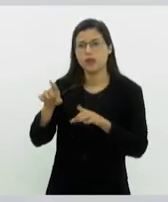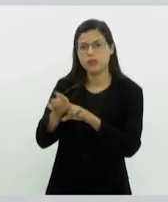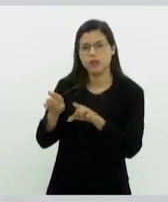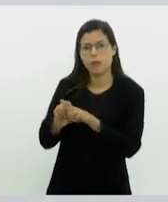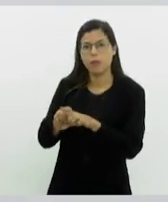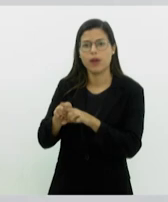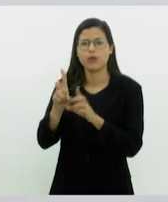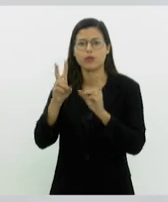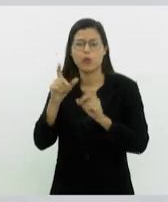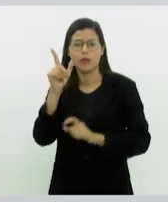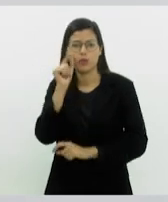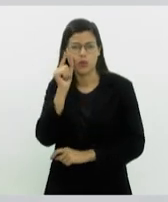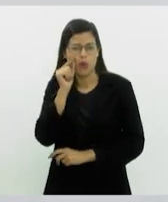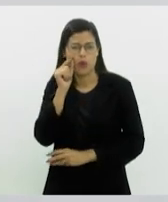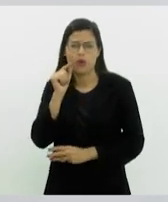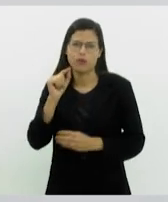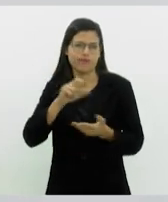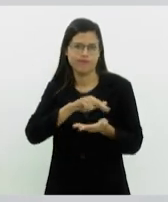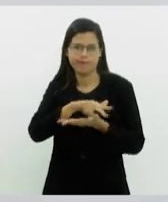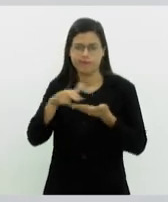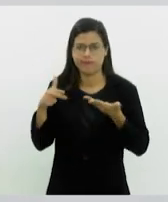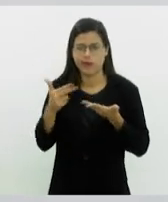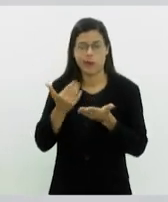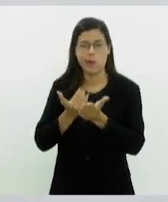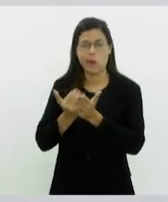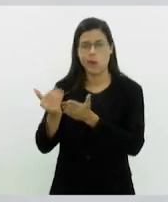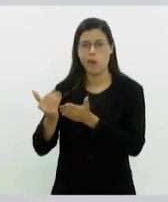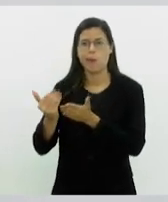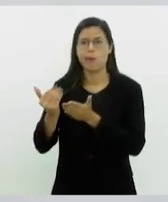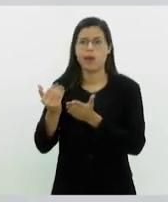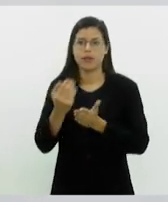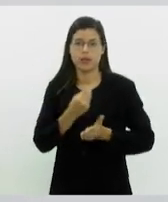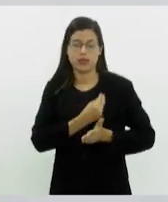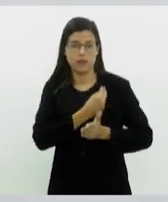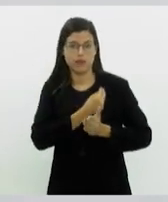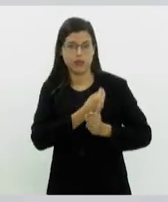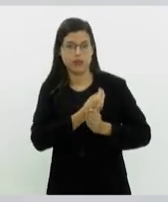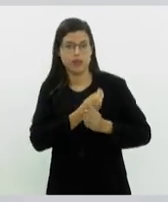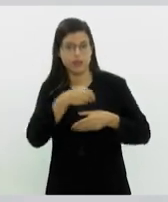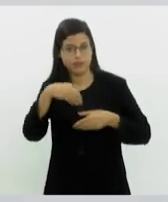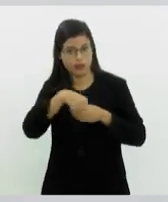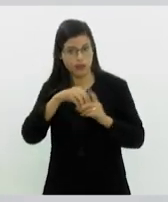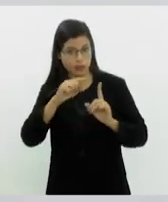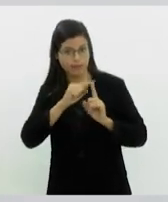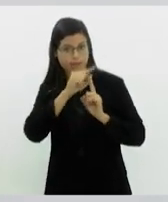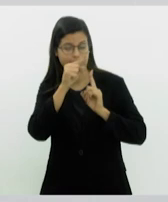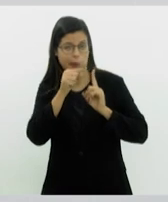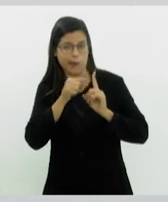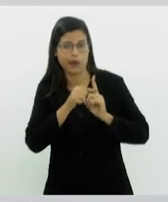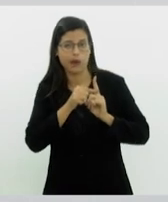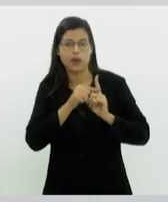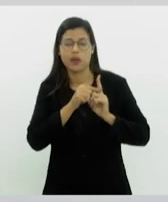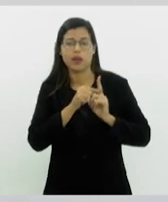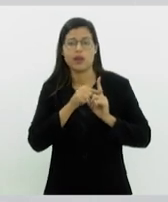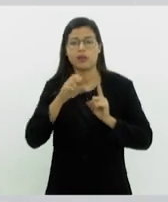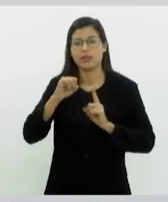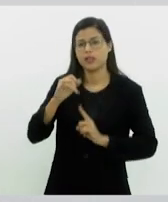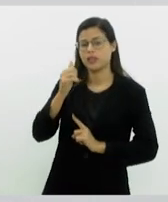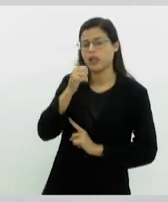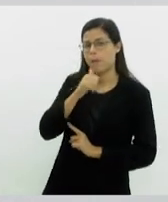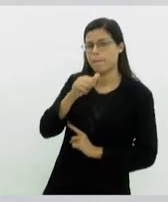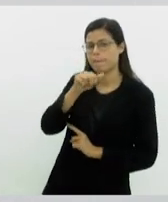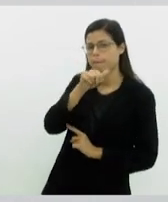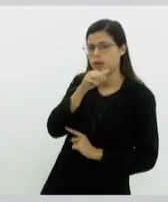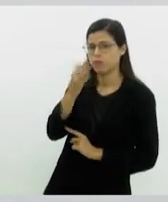fatores perinatais. Então, já começa na vida intrauterina que o que a mãe ingere, se ela ingere mais